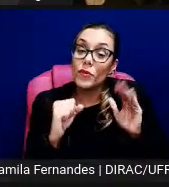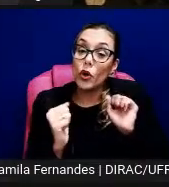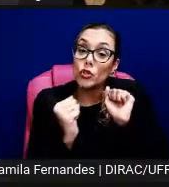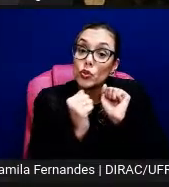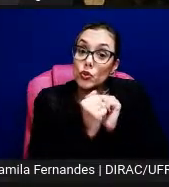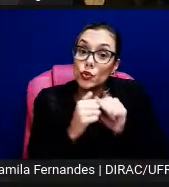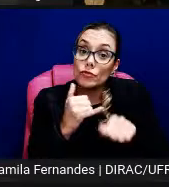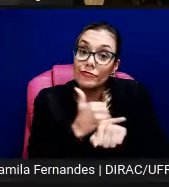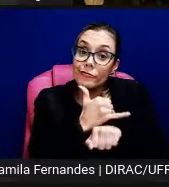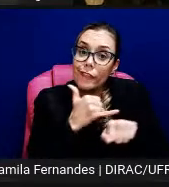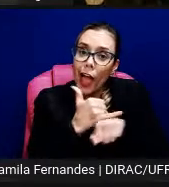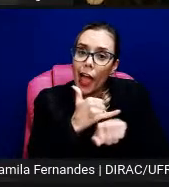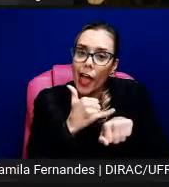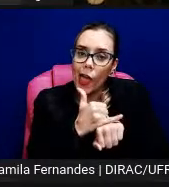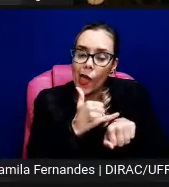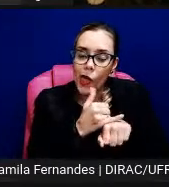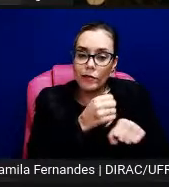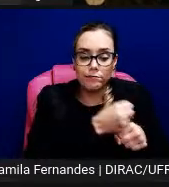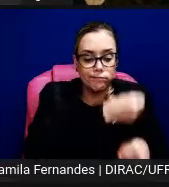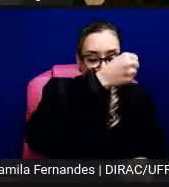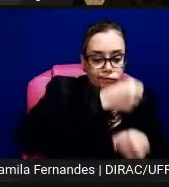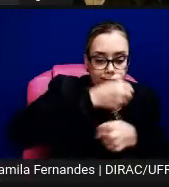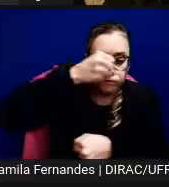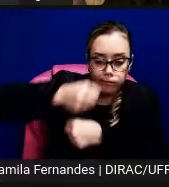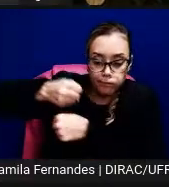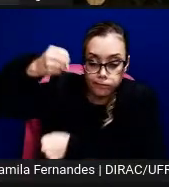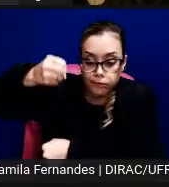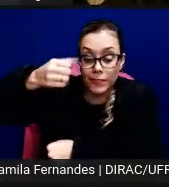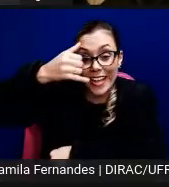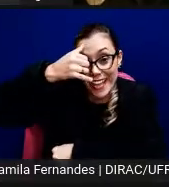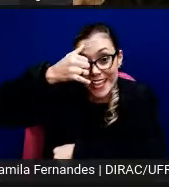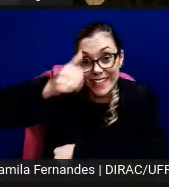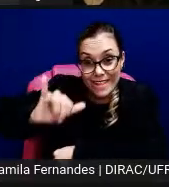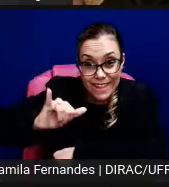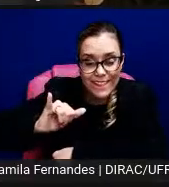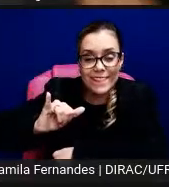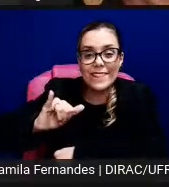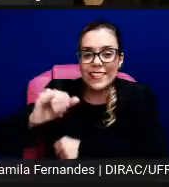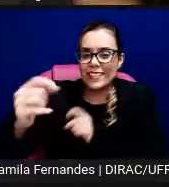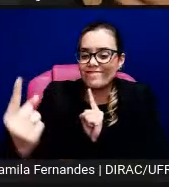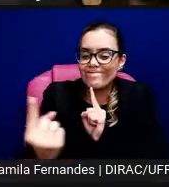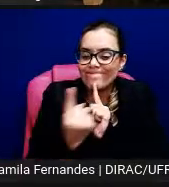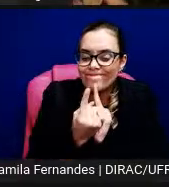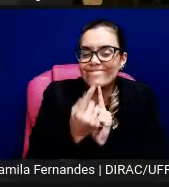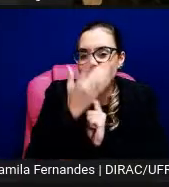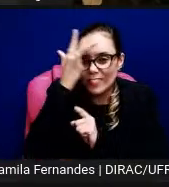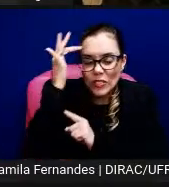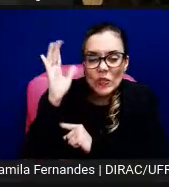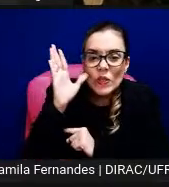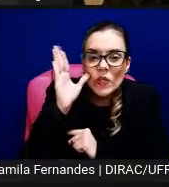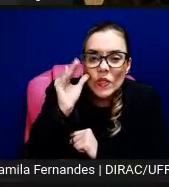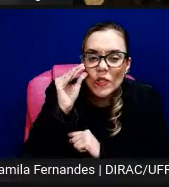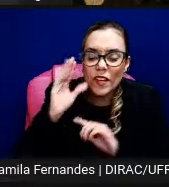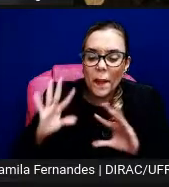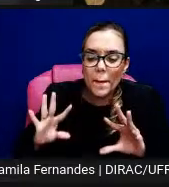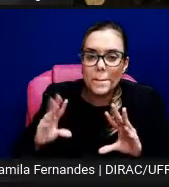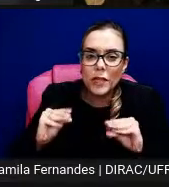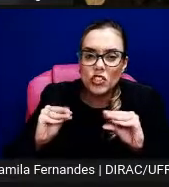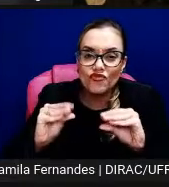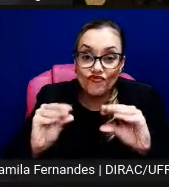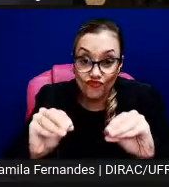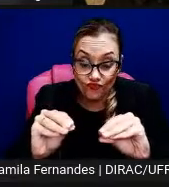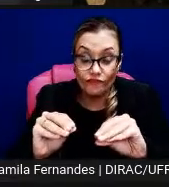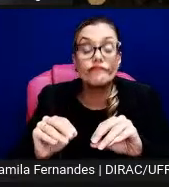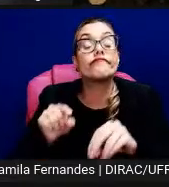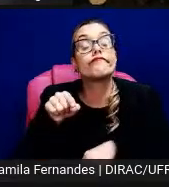impedindo a aproximação e a curadoria teve todo um discurso, falou que as réplicas